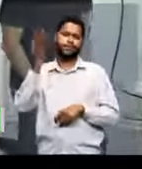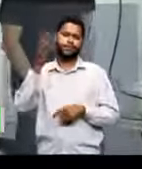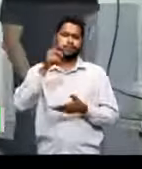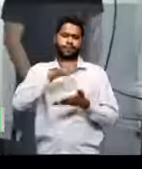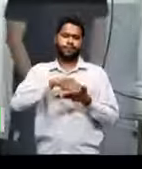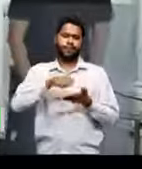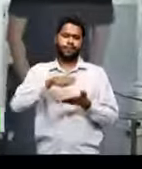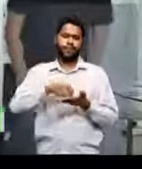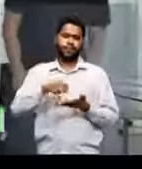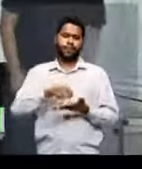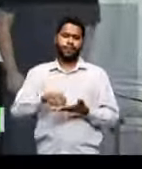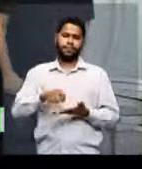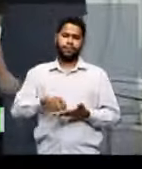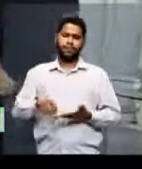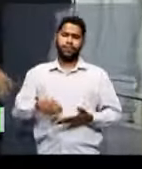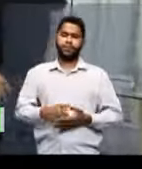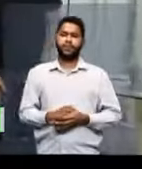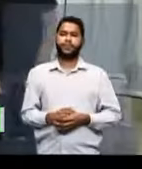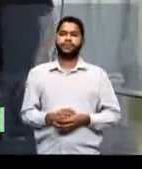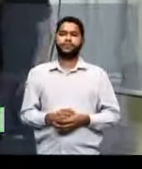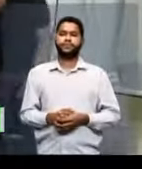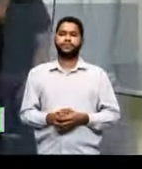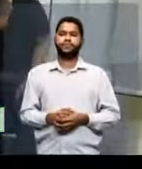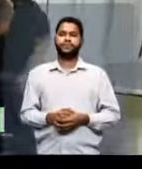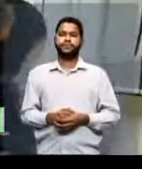redação. Tá bom?